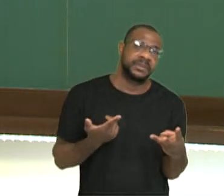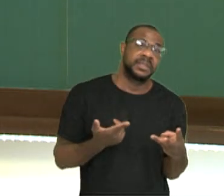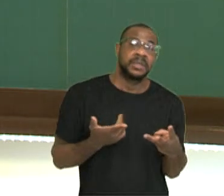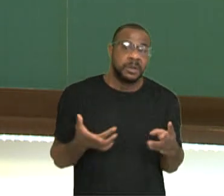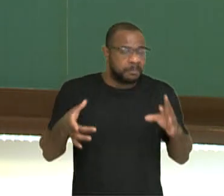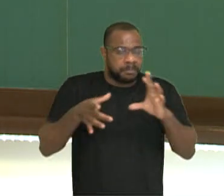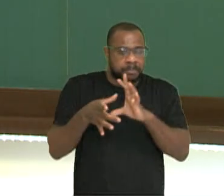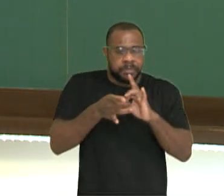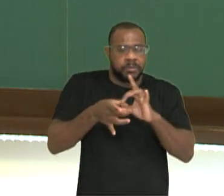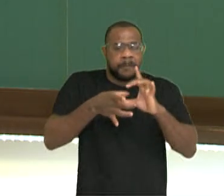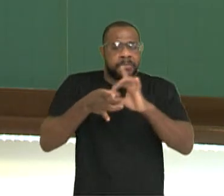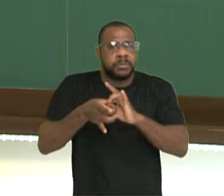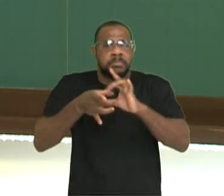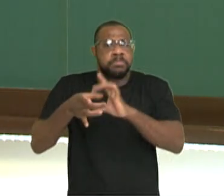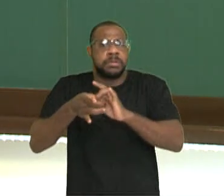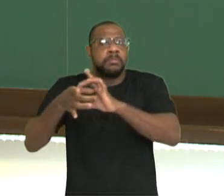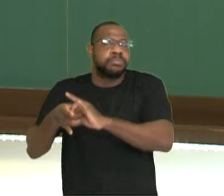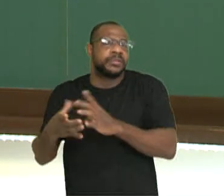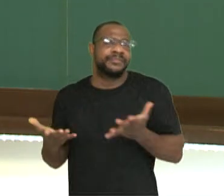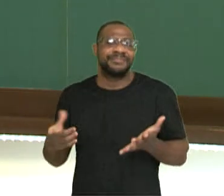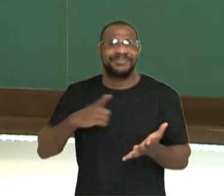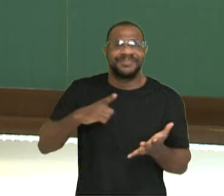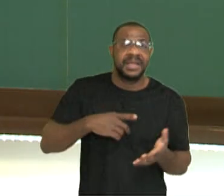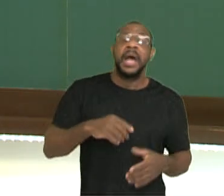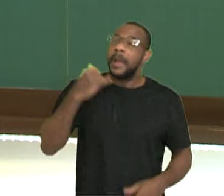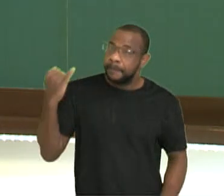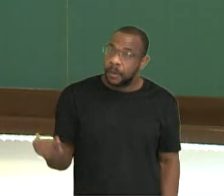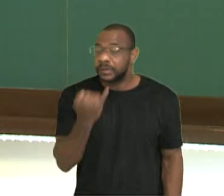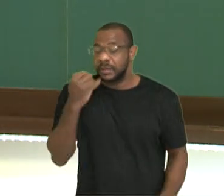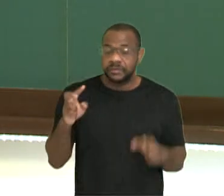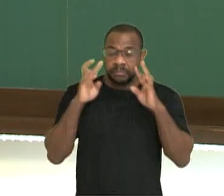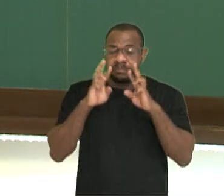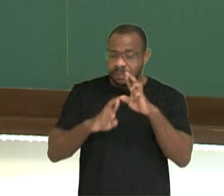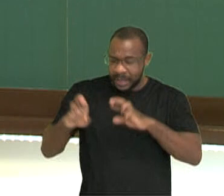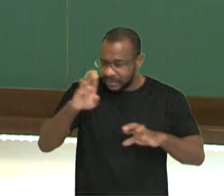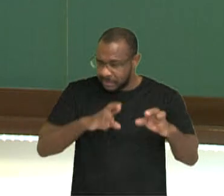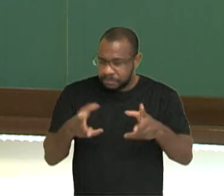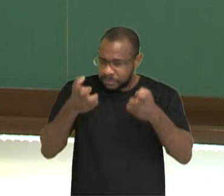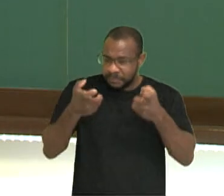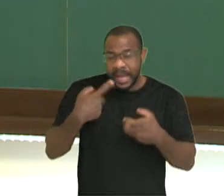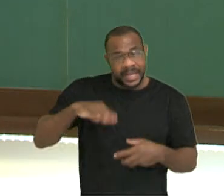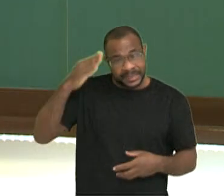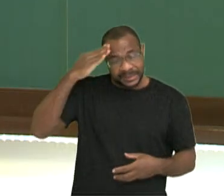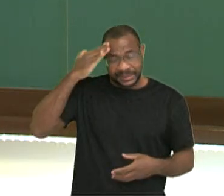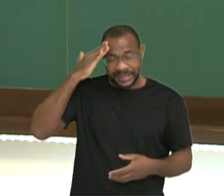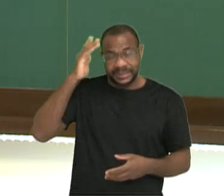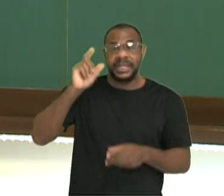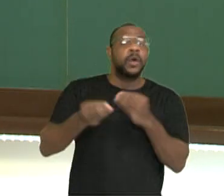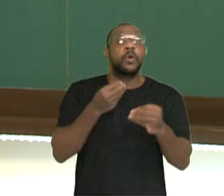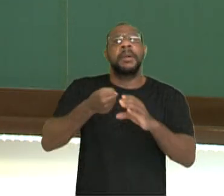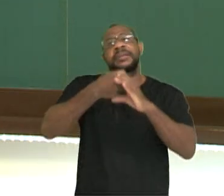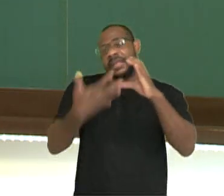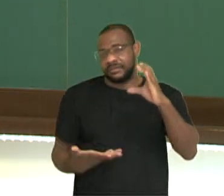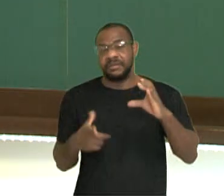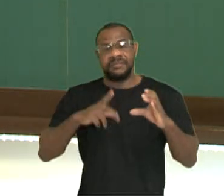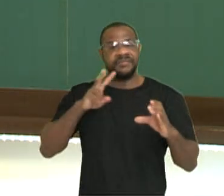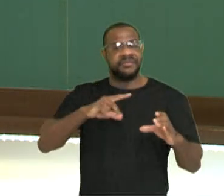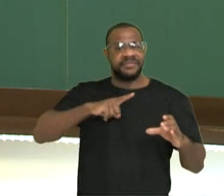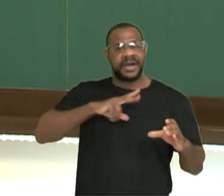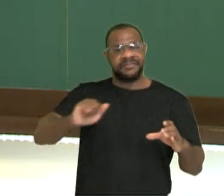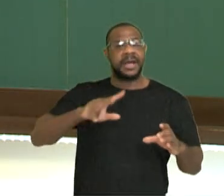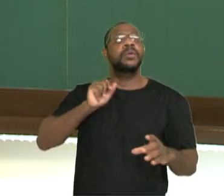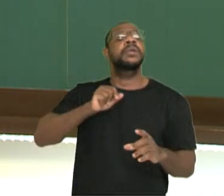vai levar à outra. Por isso que é importante fazer essa análise para entender como essas características vão influenciar em todo o processo.